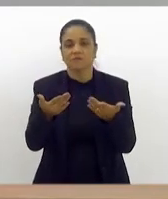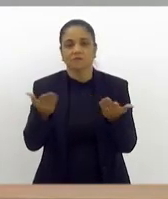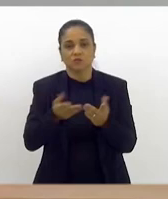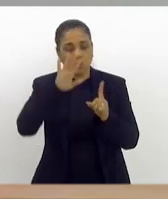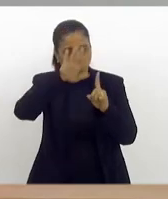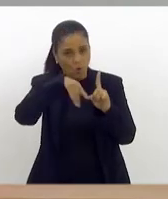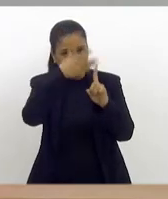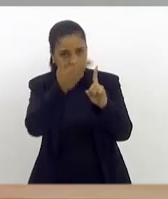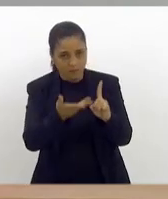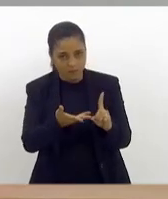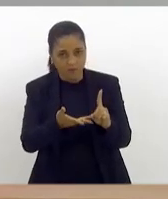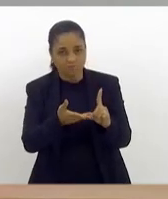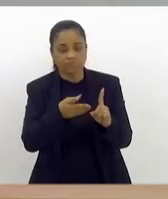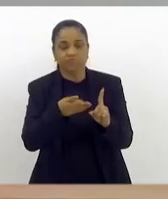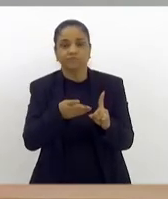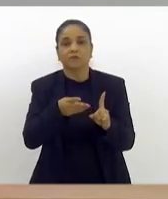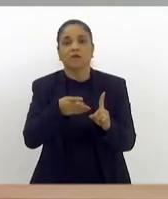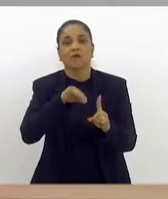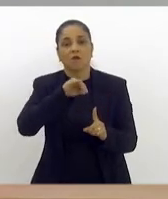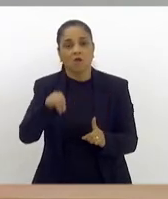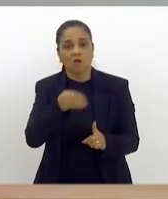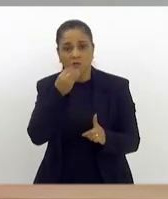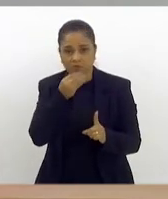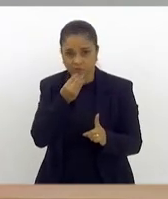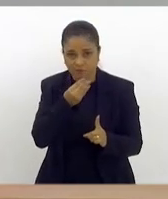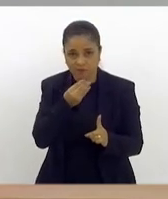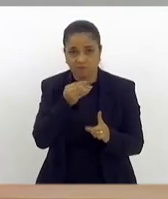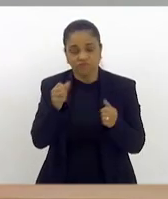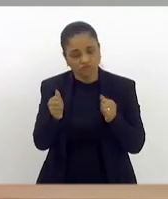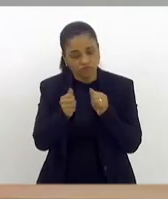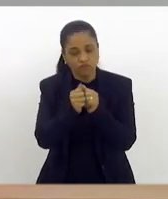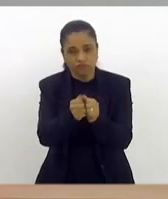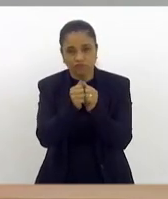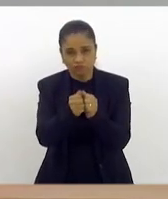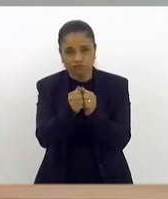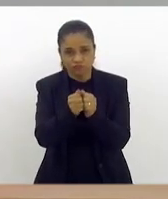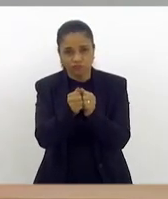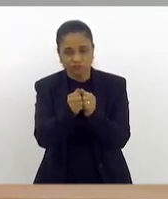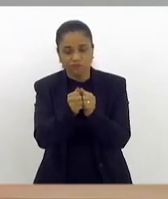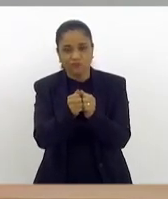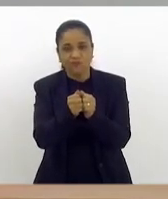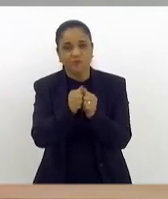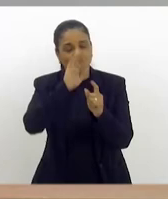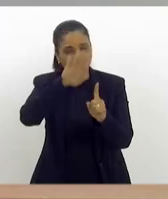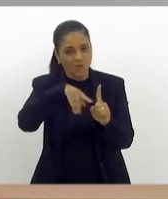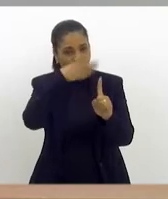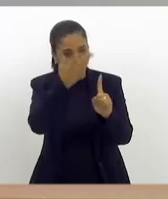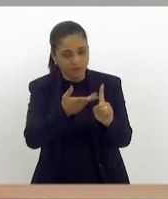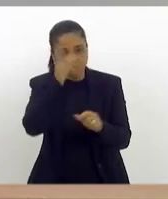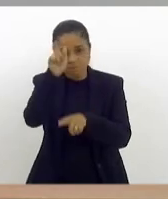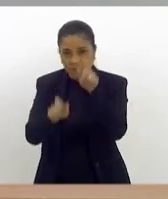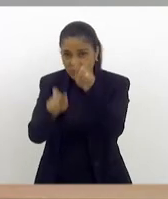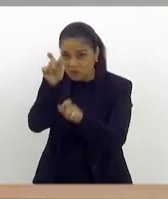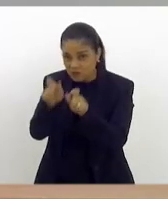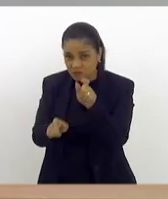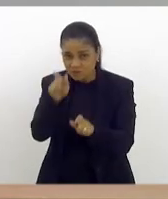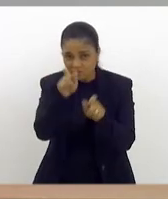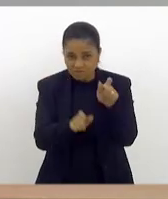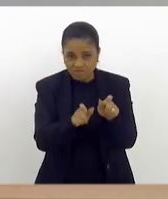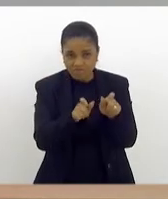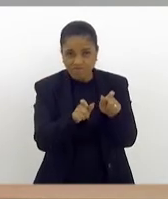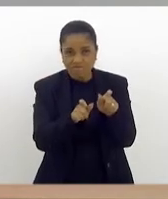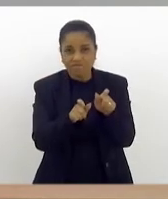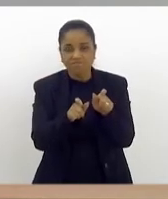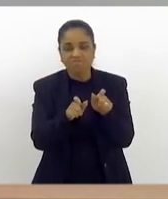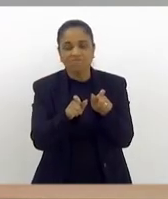oportuna, porque aproveita o fato de estarmos juntos, as homenagens de pessoas que